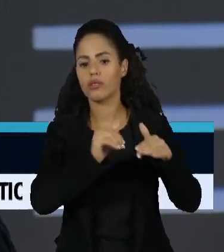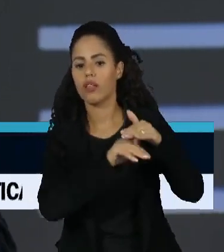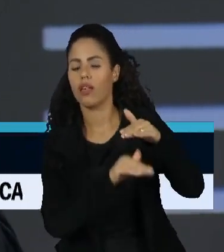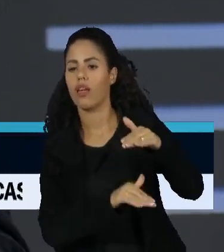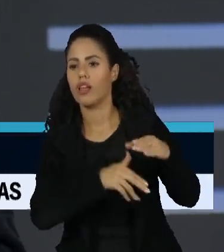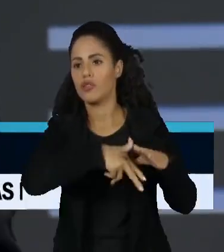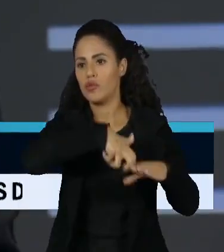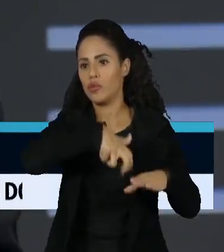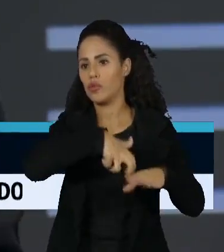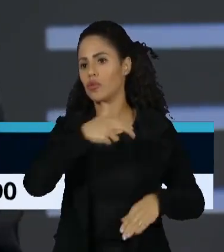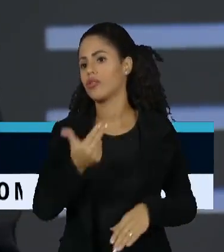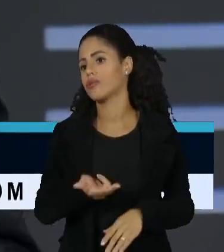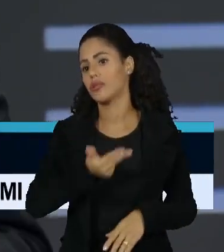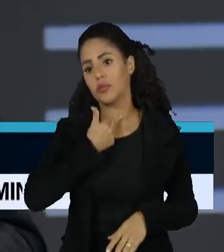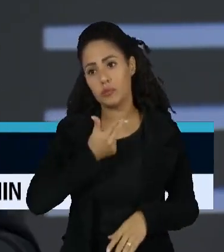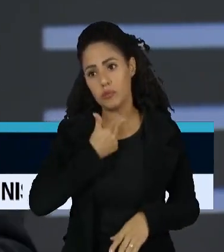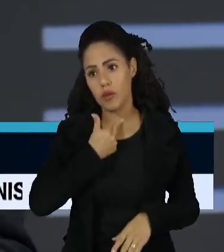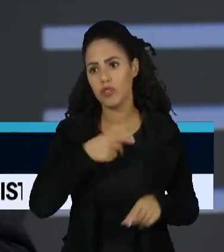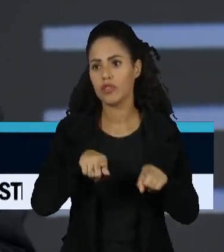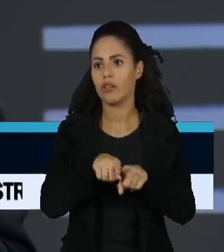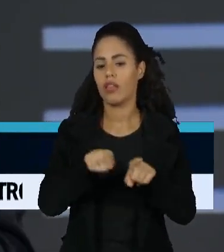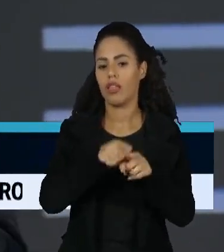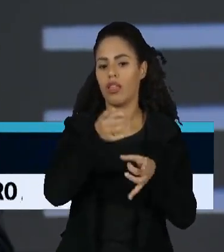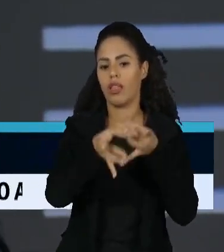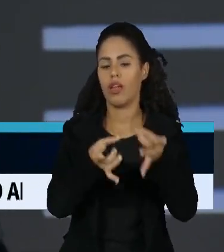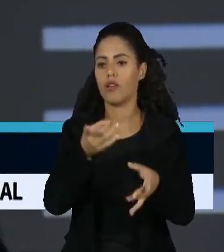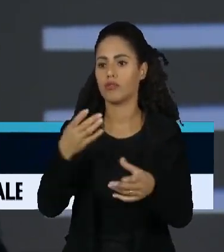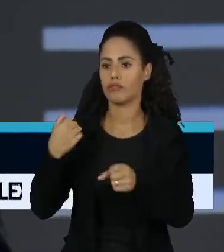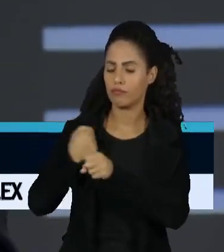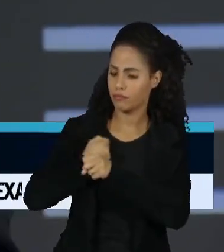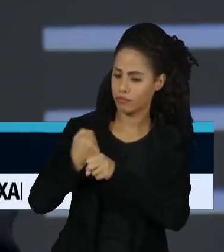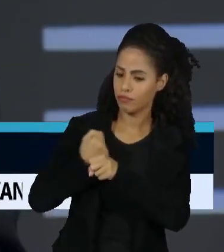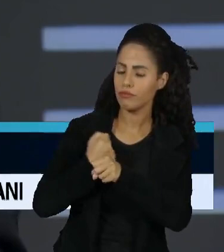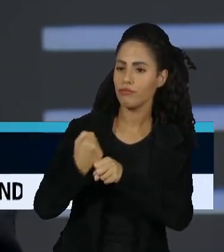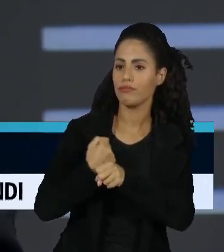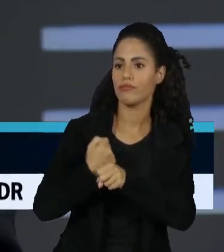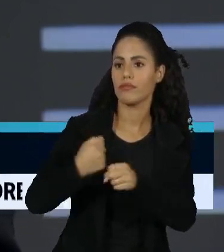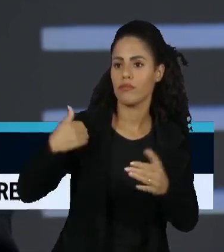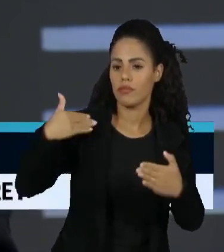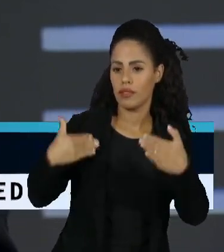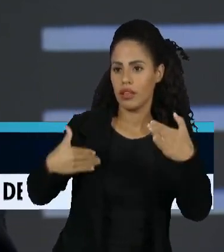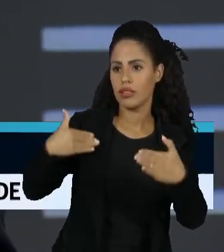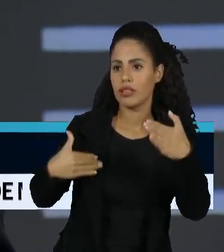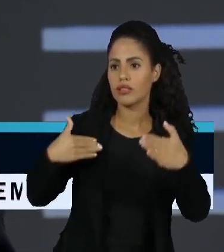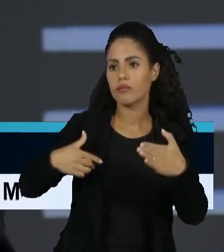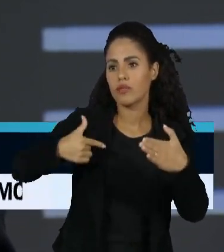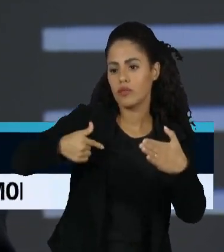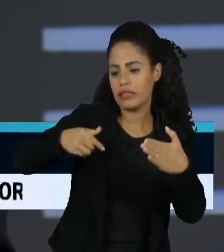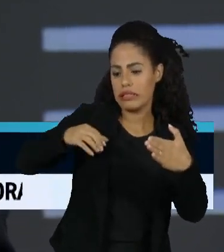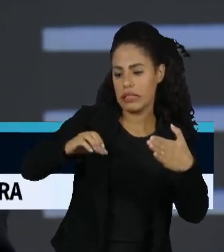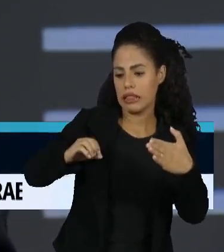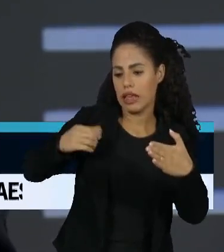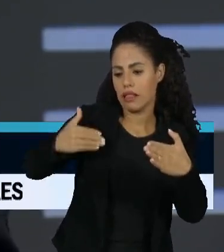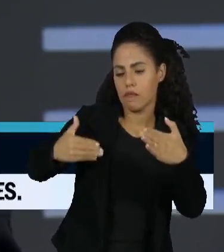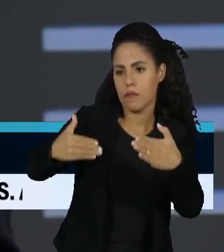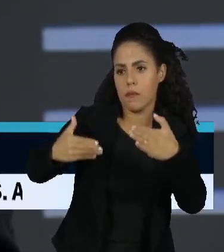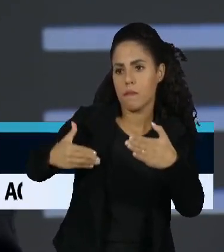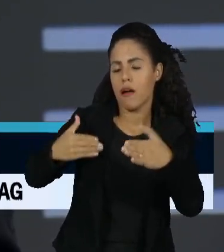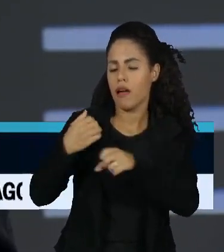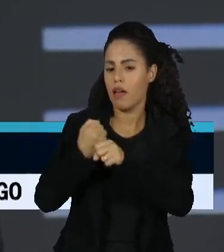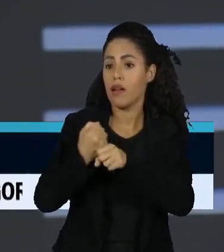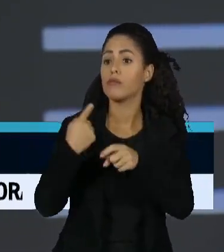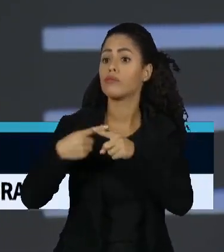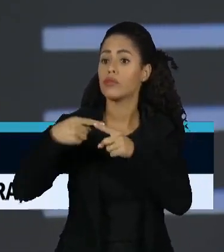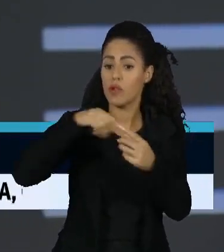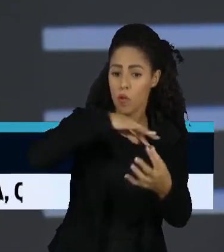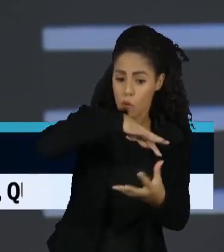petróleo, não pode abrir mão do que ela é hoje, do que ela construiu nesses 70 anos, mas ela precisa fazer essa transição. Porque o